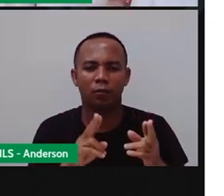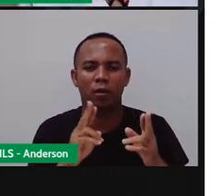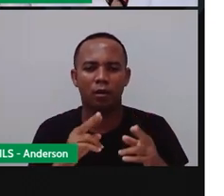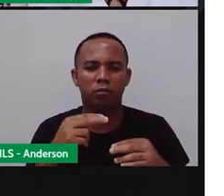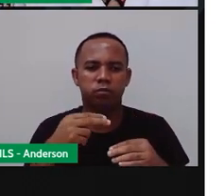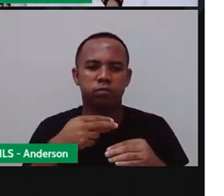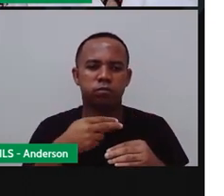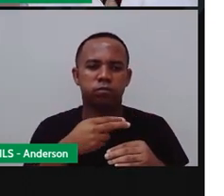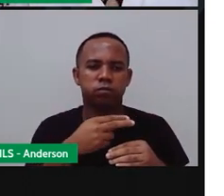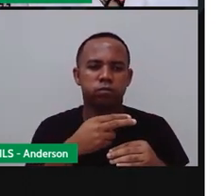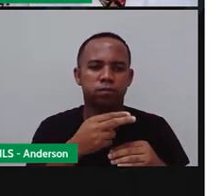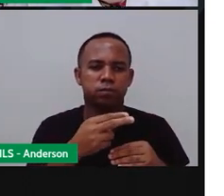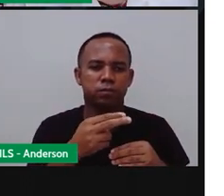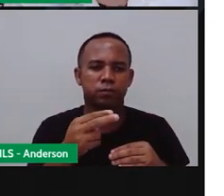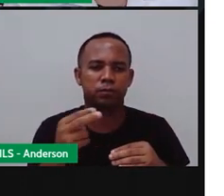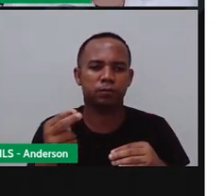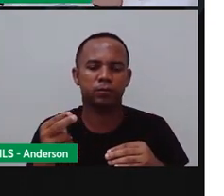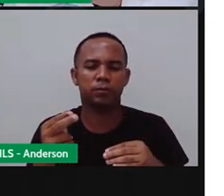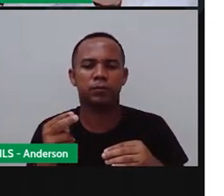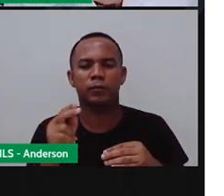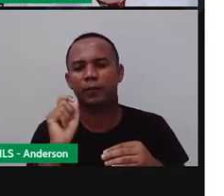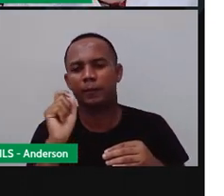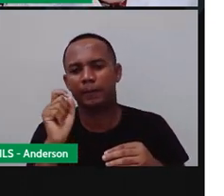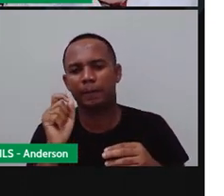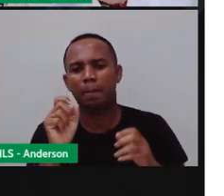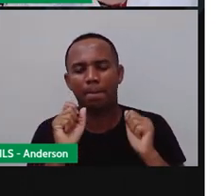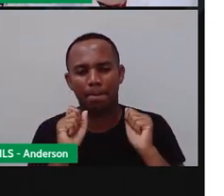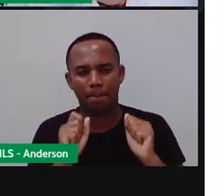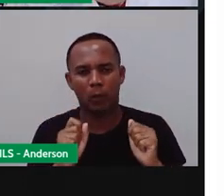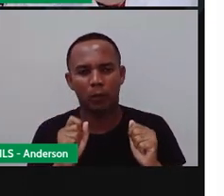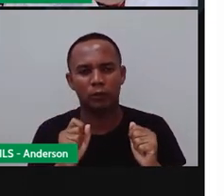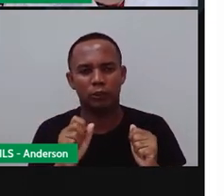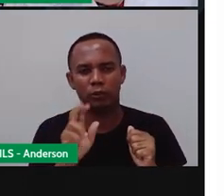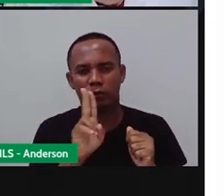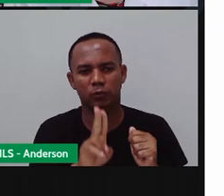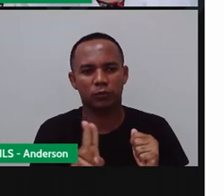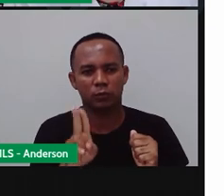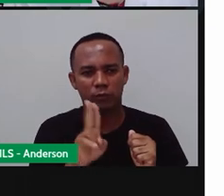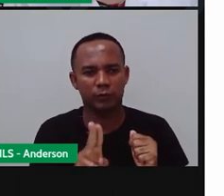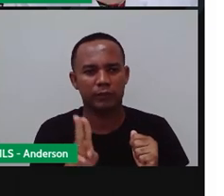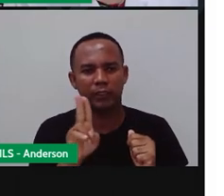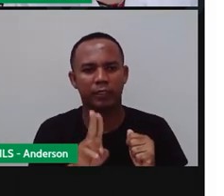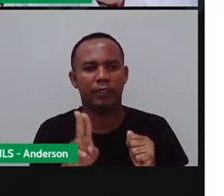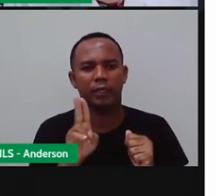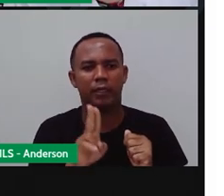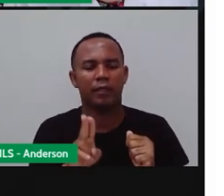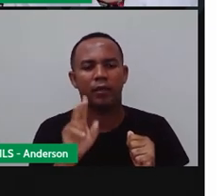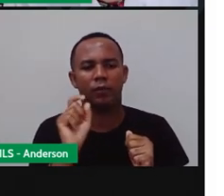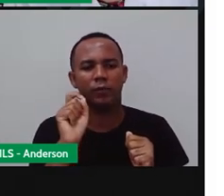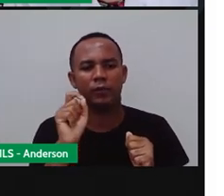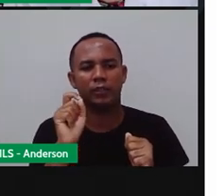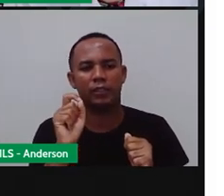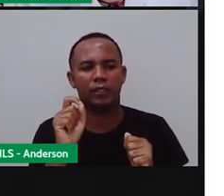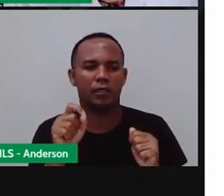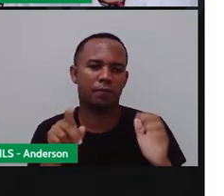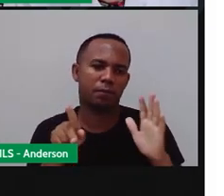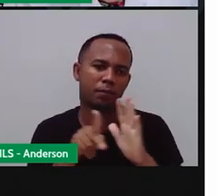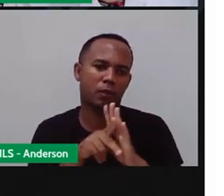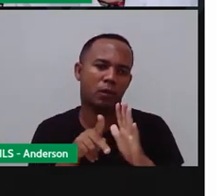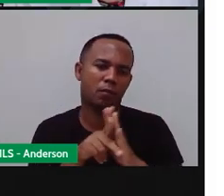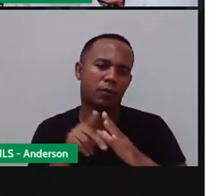ela iria o quê? Se mover. Então, ele poderia utilizar isso aqui como um embasamento de